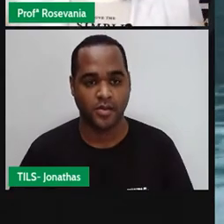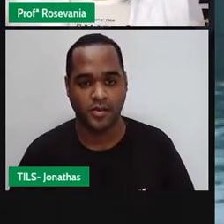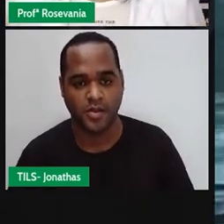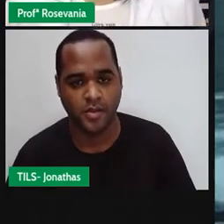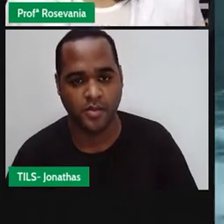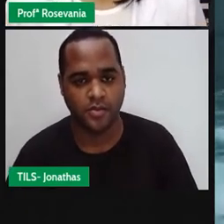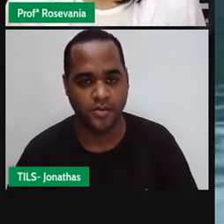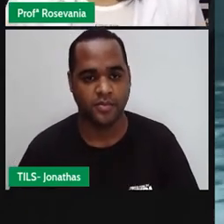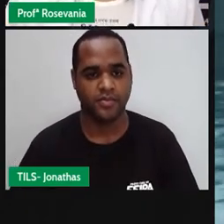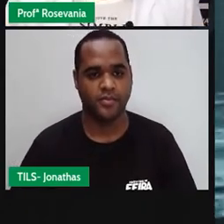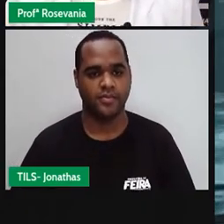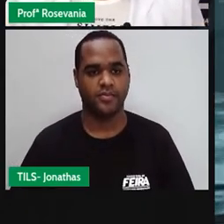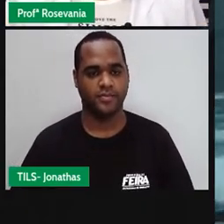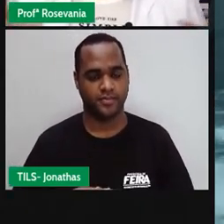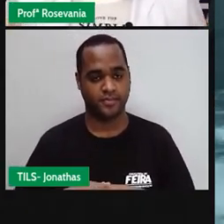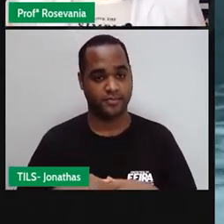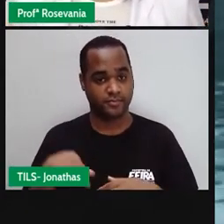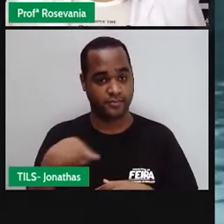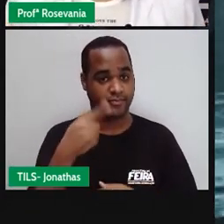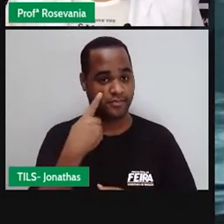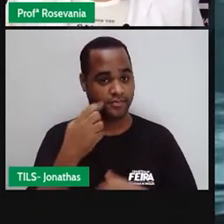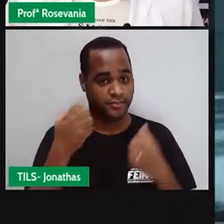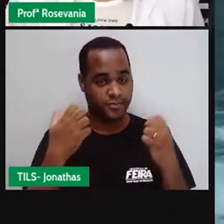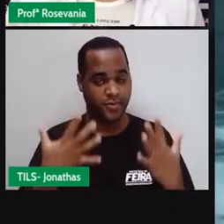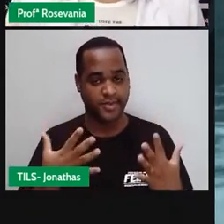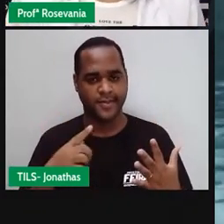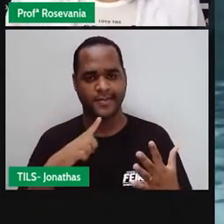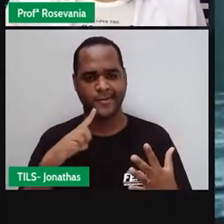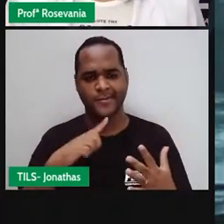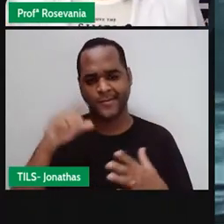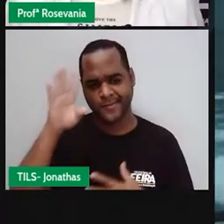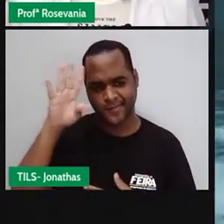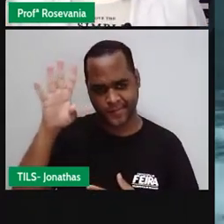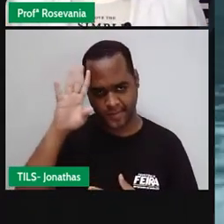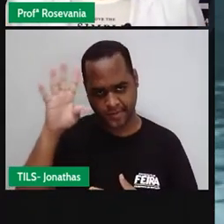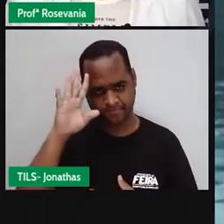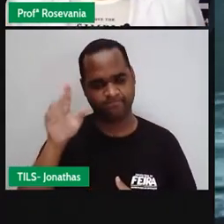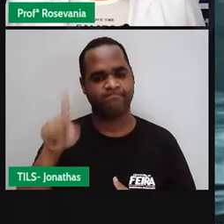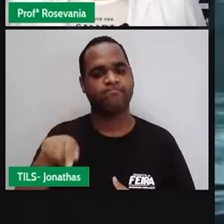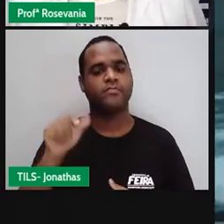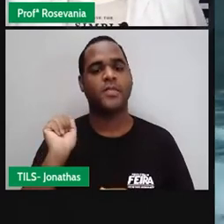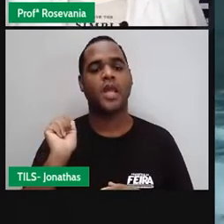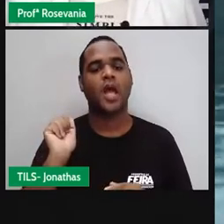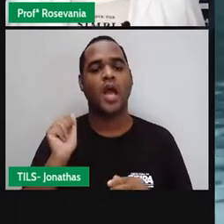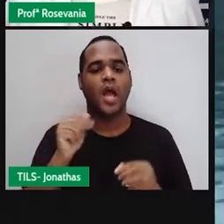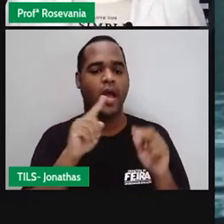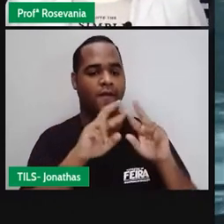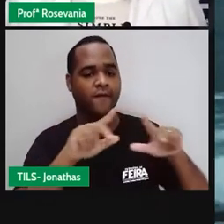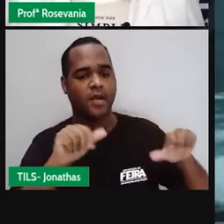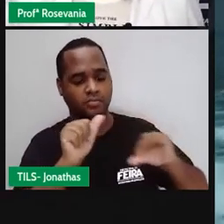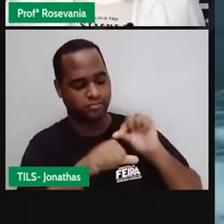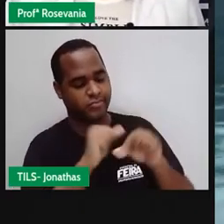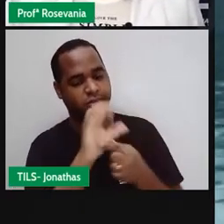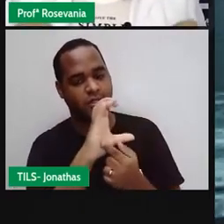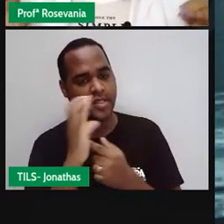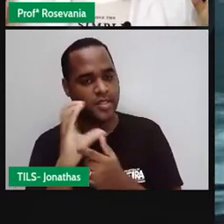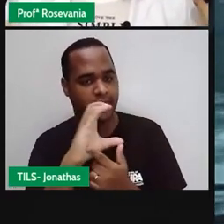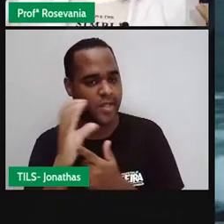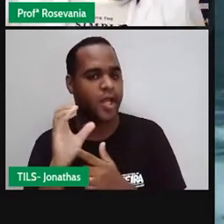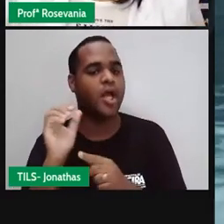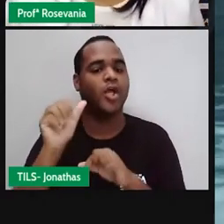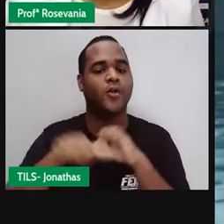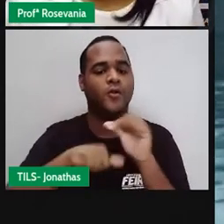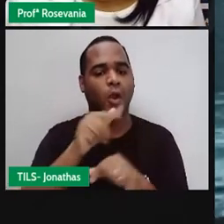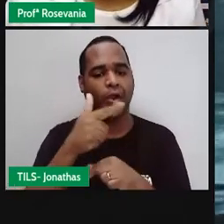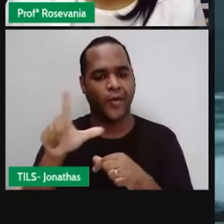eu coloquei logo aí, né, um parágrafozinho para a gente ir pensando. As mudanças climáticas não aconteceram de uma hora